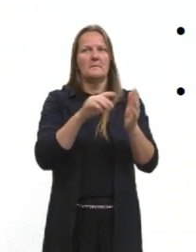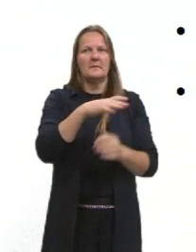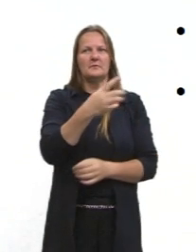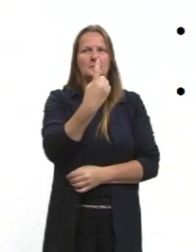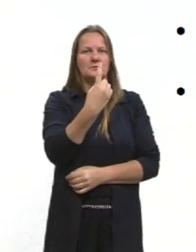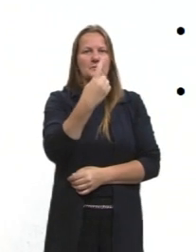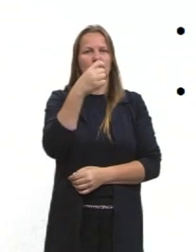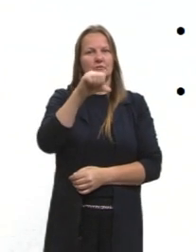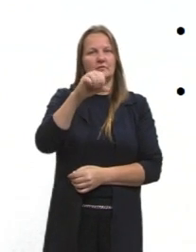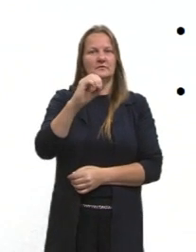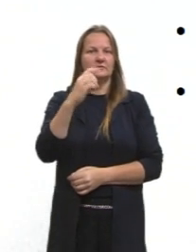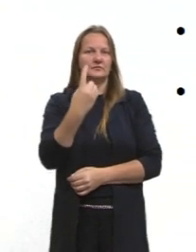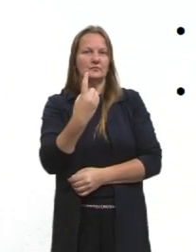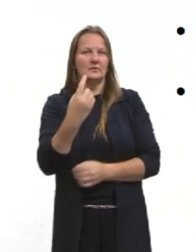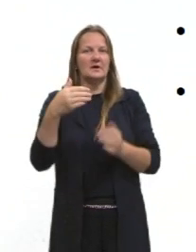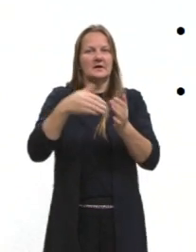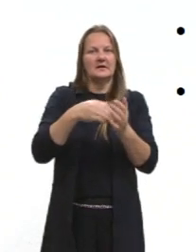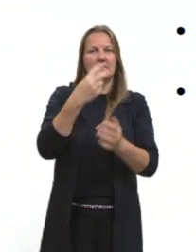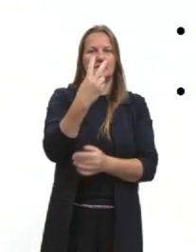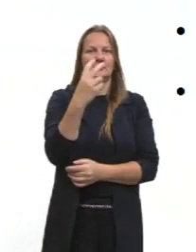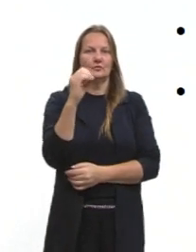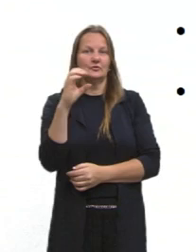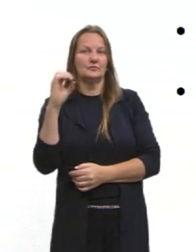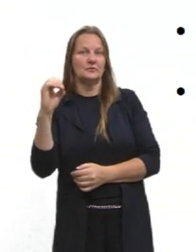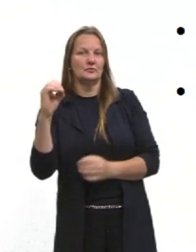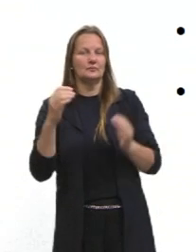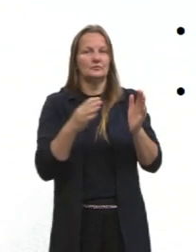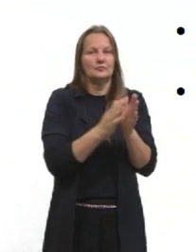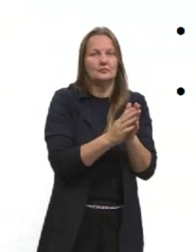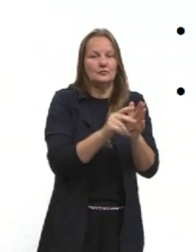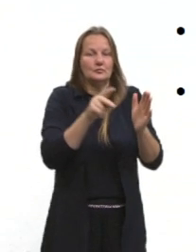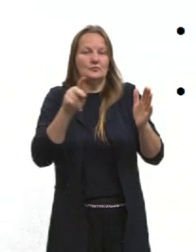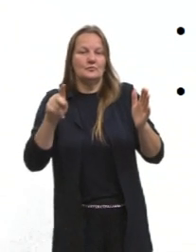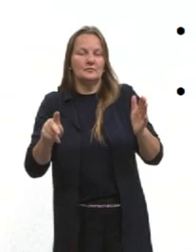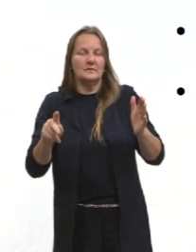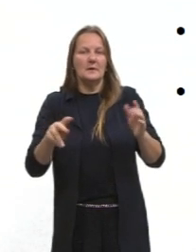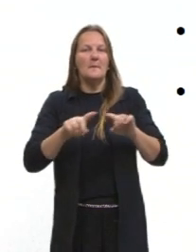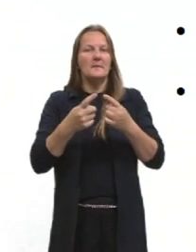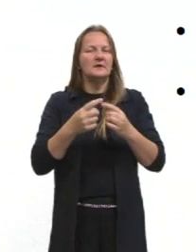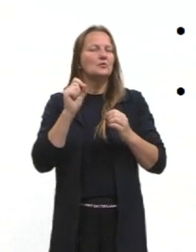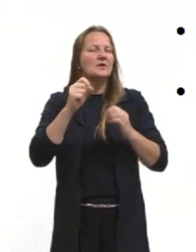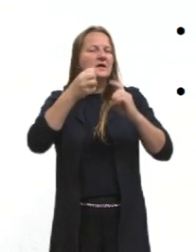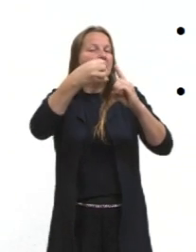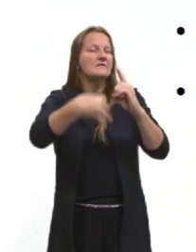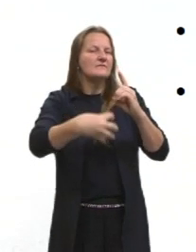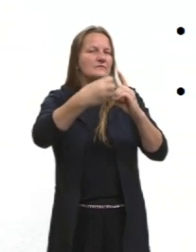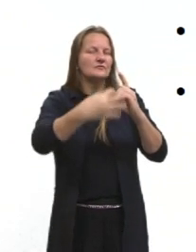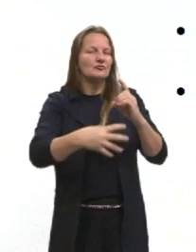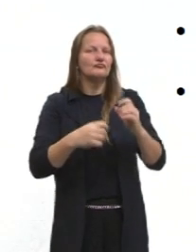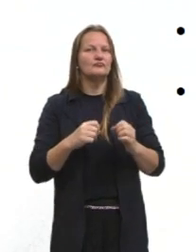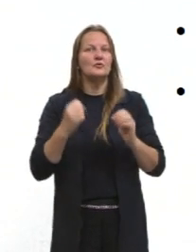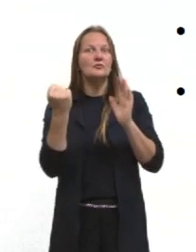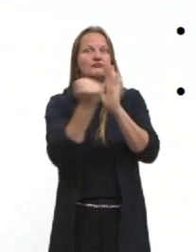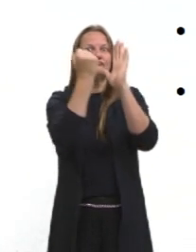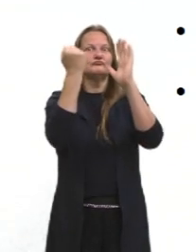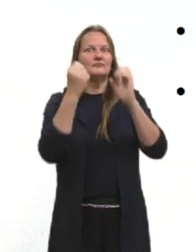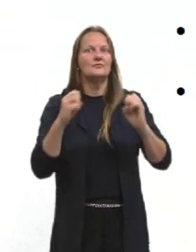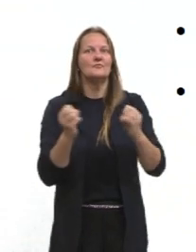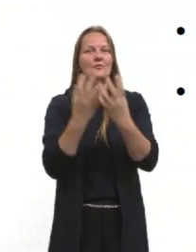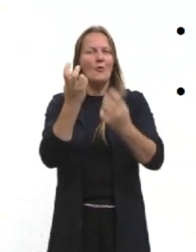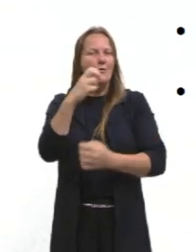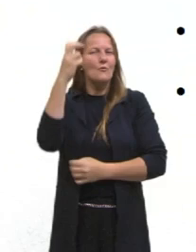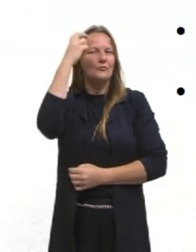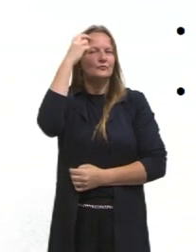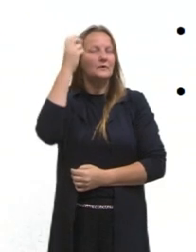1901 até 2000, mas para ele o que define esse século, os grandes eventos, a cultura,